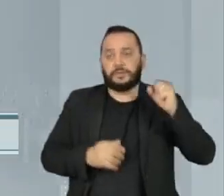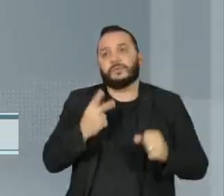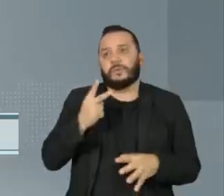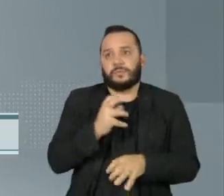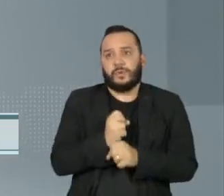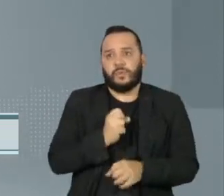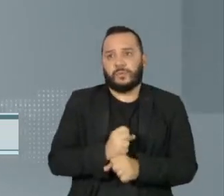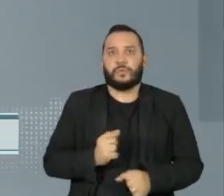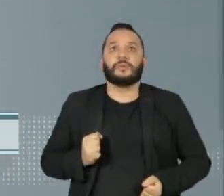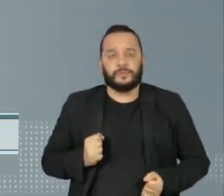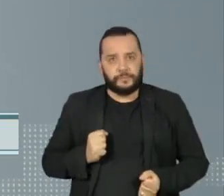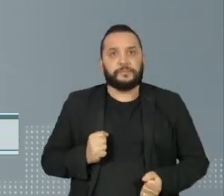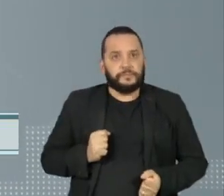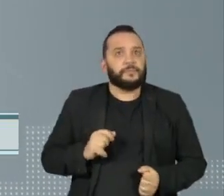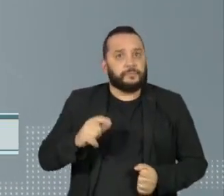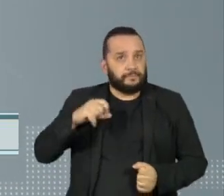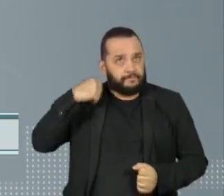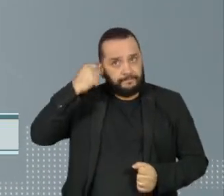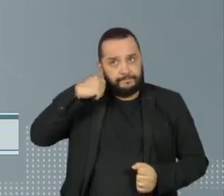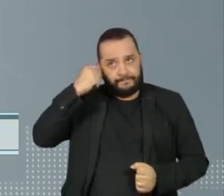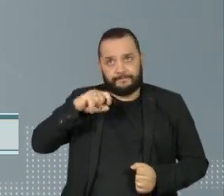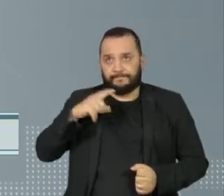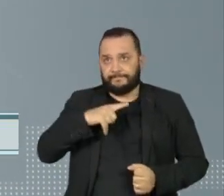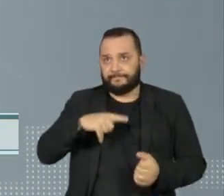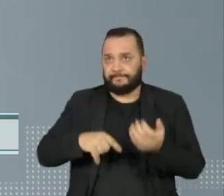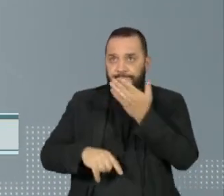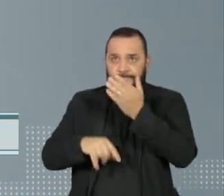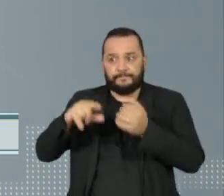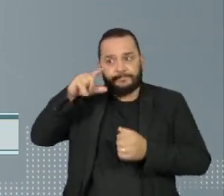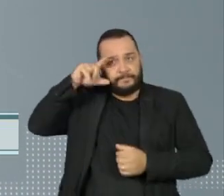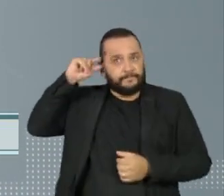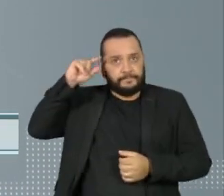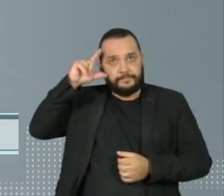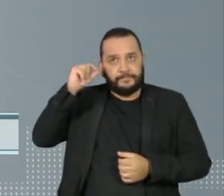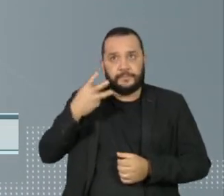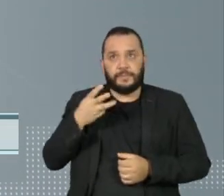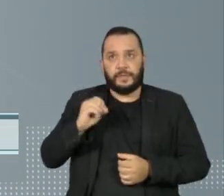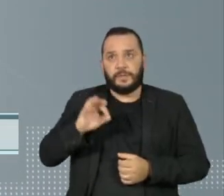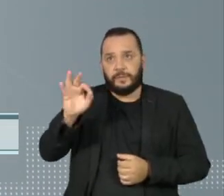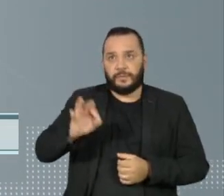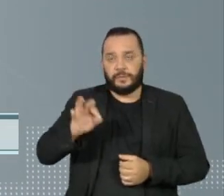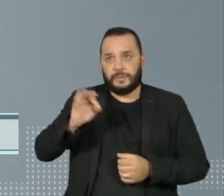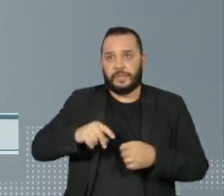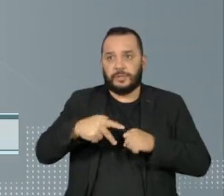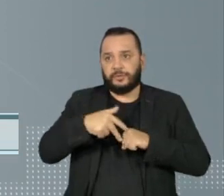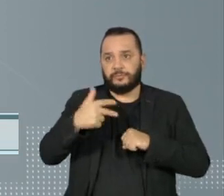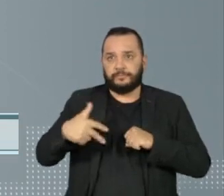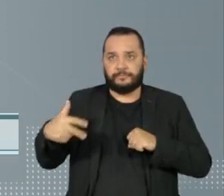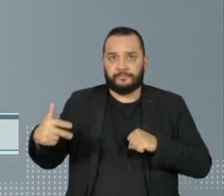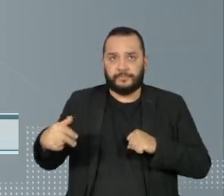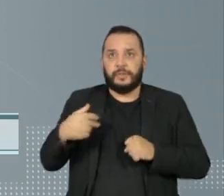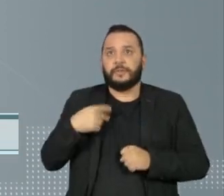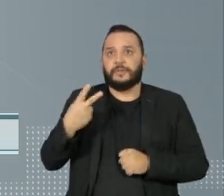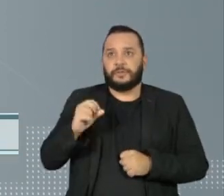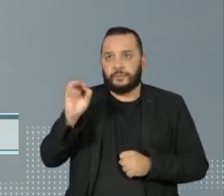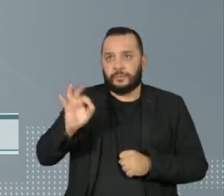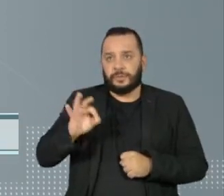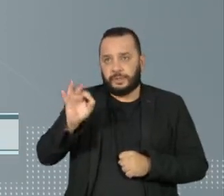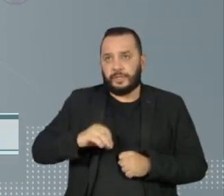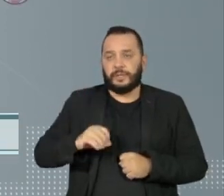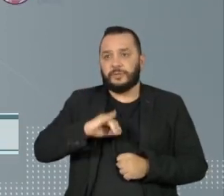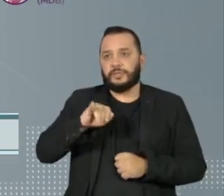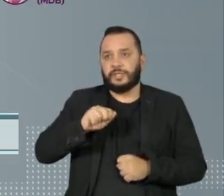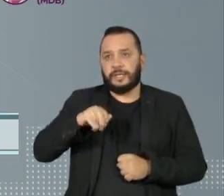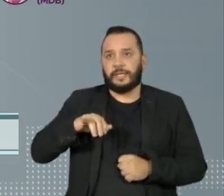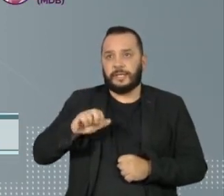pontos. A corrida pela vaga no Senado segue com Márcio França com 30%, Marcos Pontes com 20%, Janaína